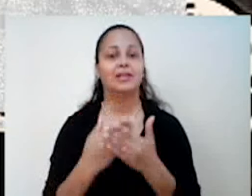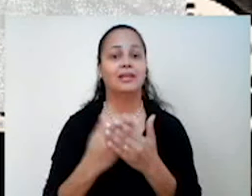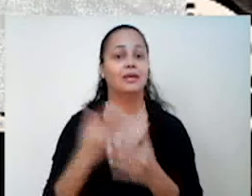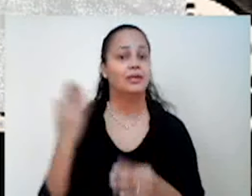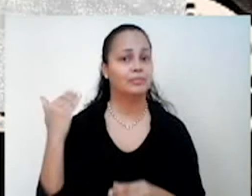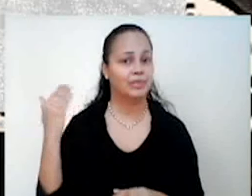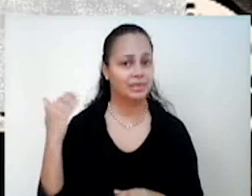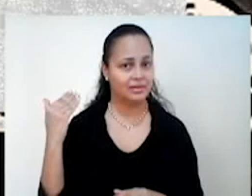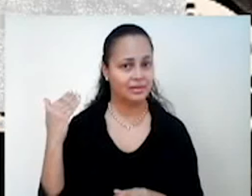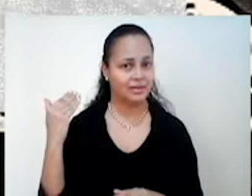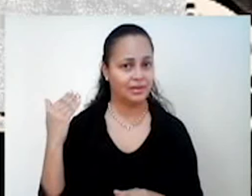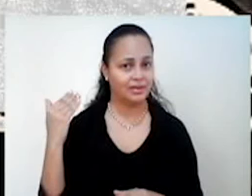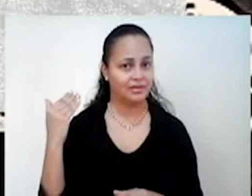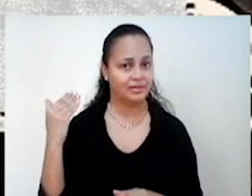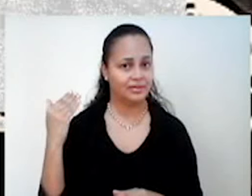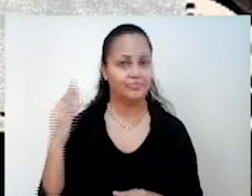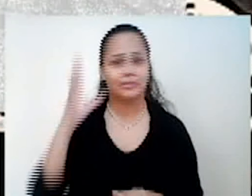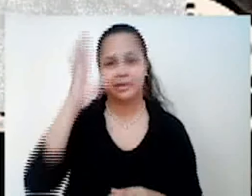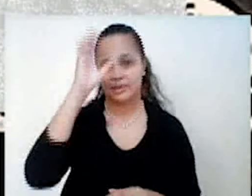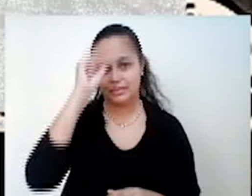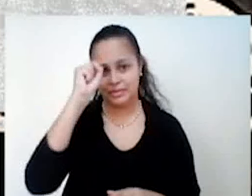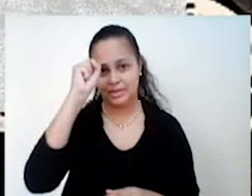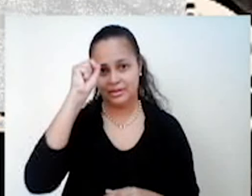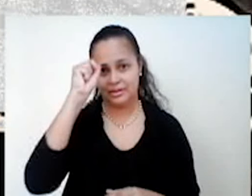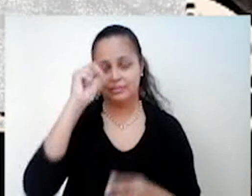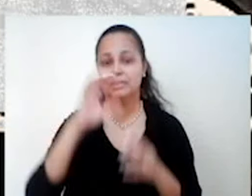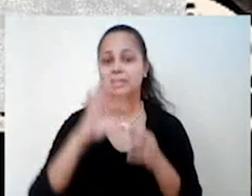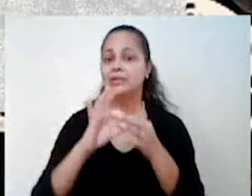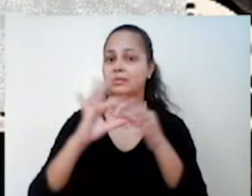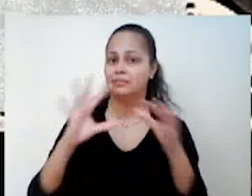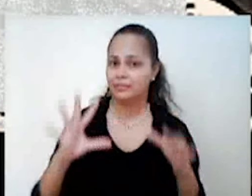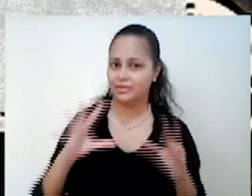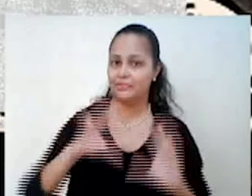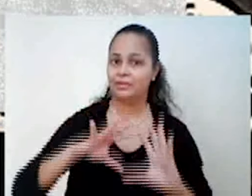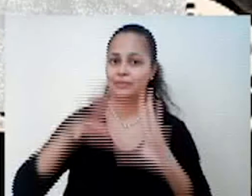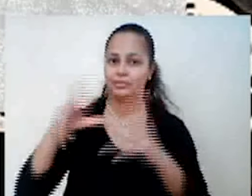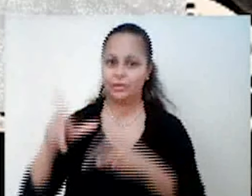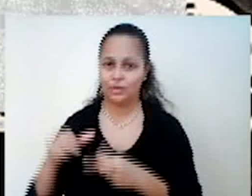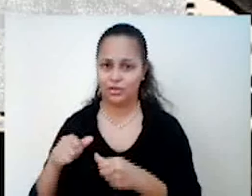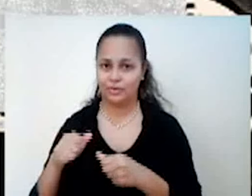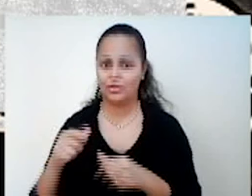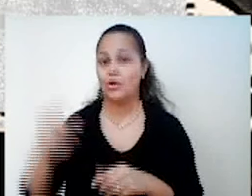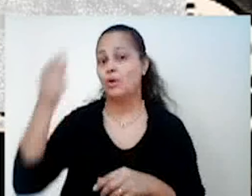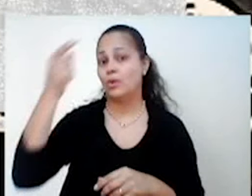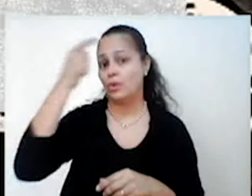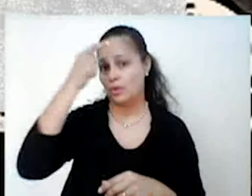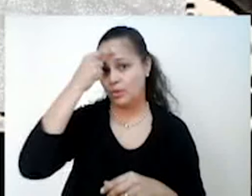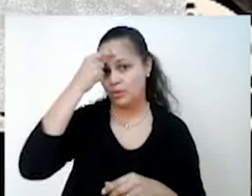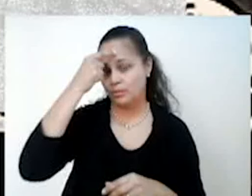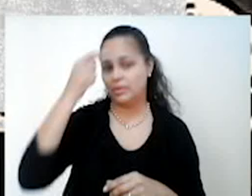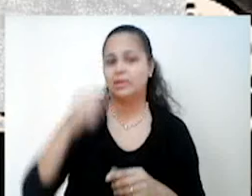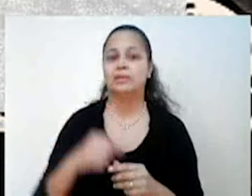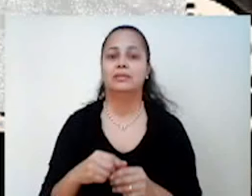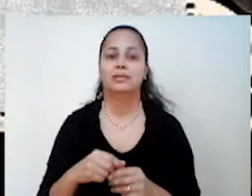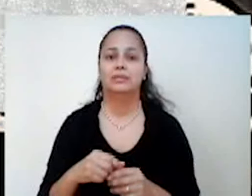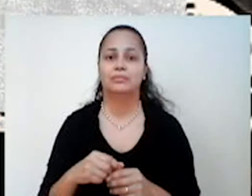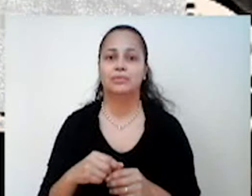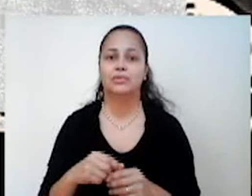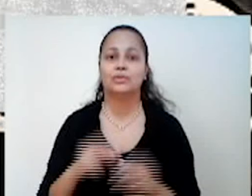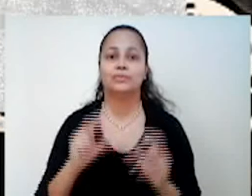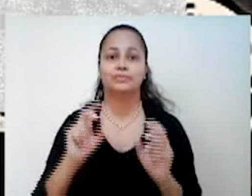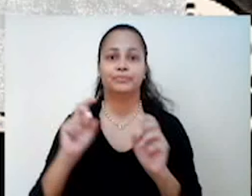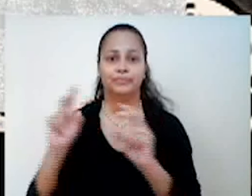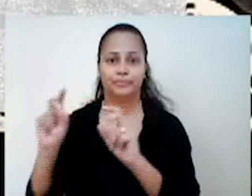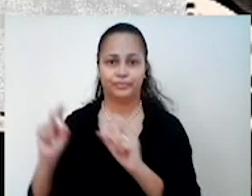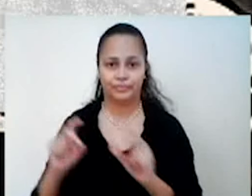passada, nós retomamos a ideia de interdependência mundial. Compreendemos o funcionamento do mercado de ações